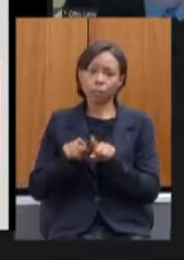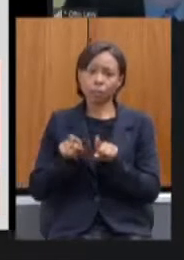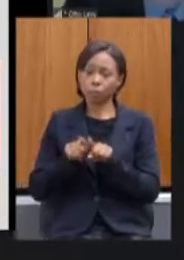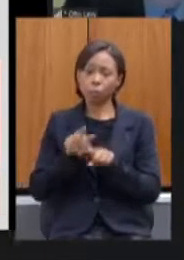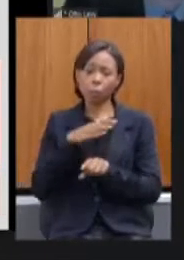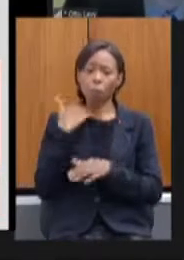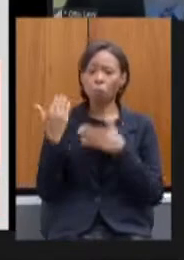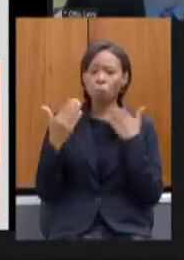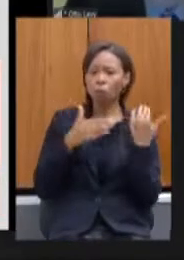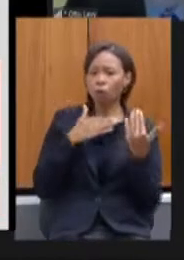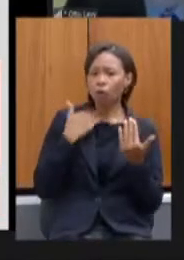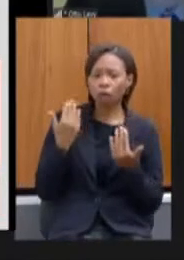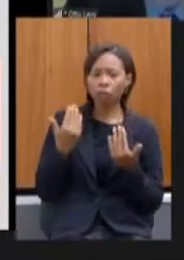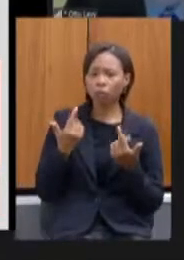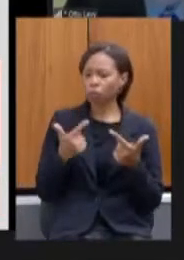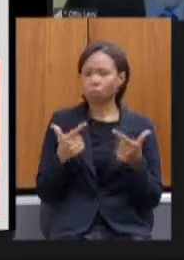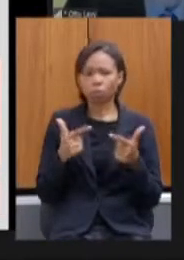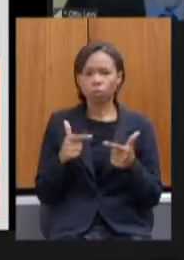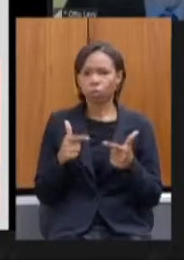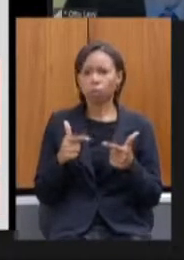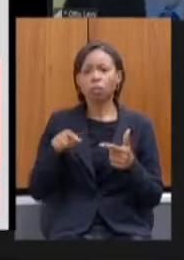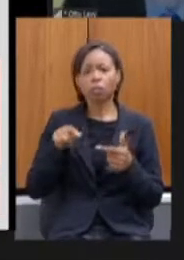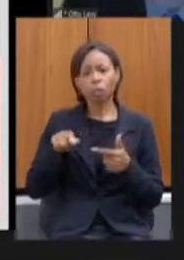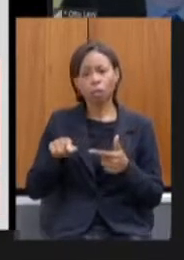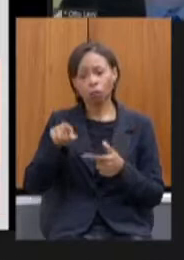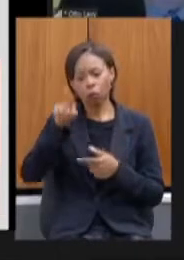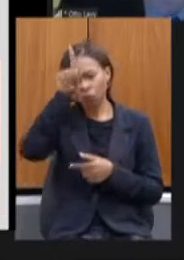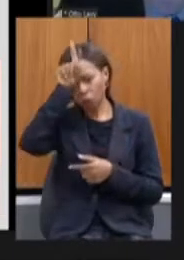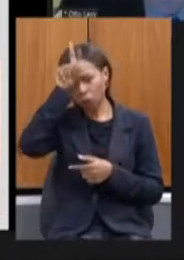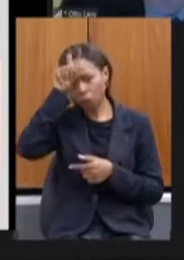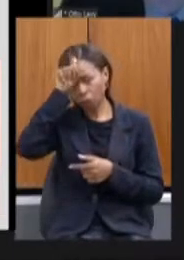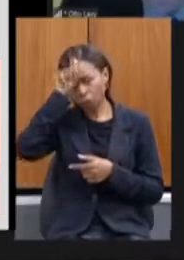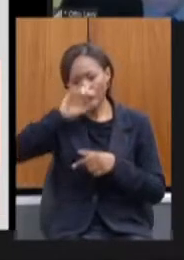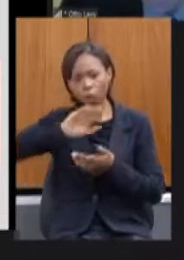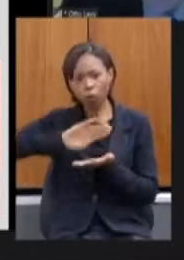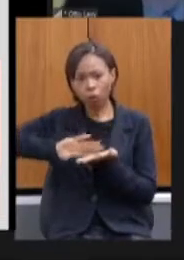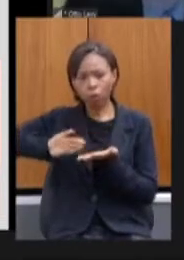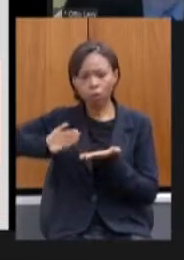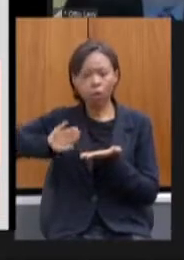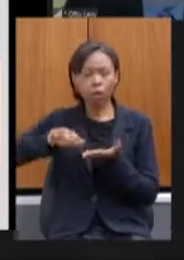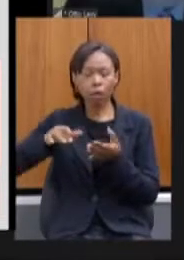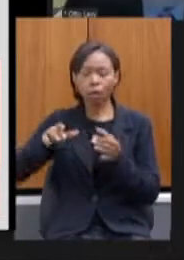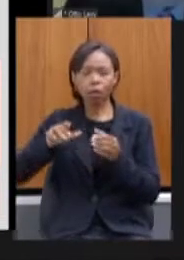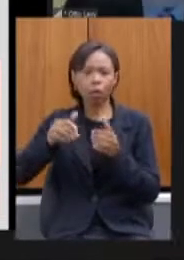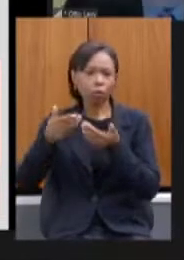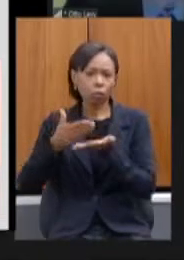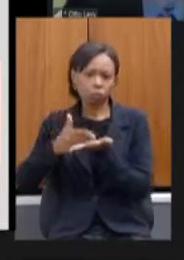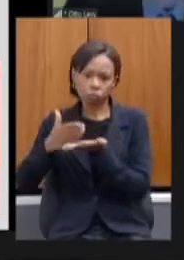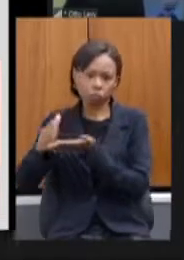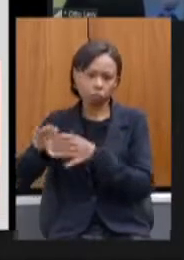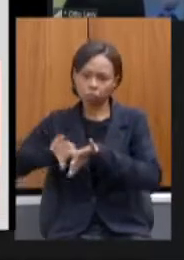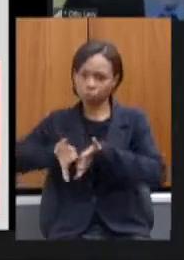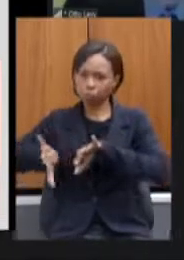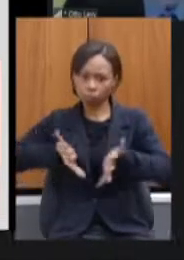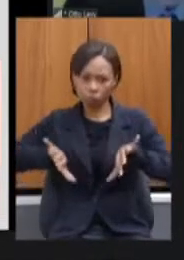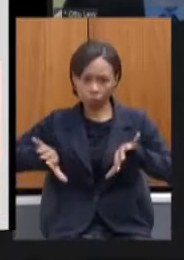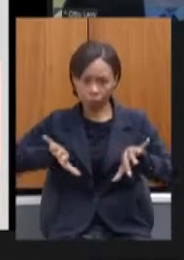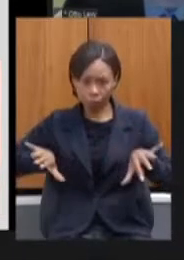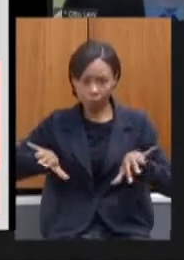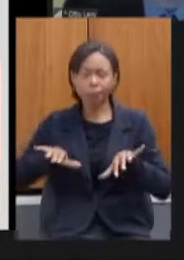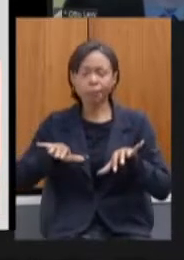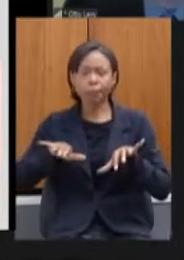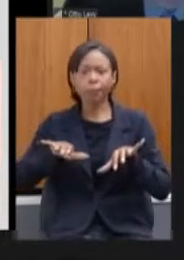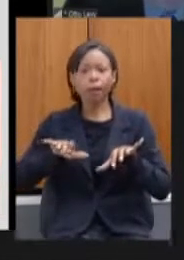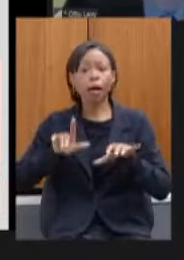com a desmobilização todos os itens recebidos em doação foram destinados a ações de combate a covid